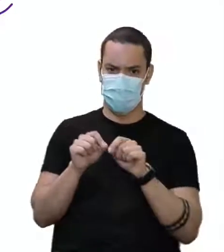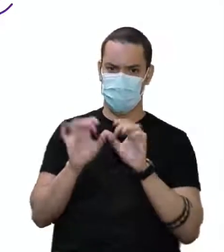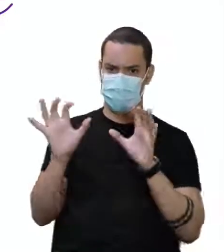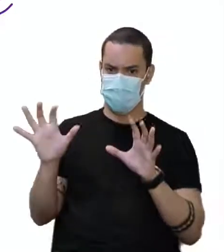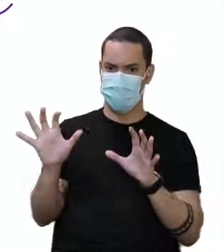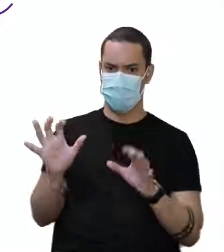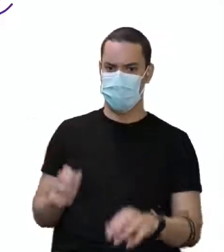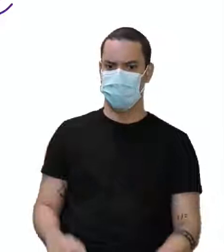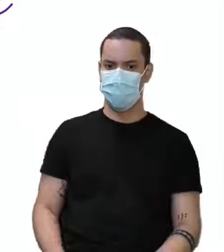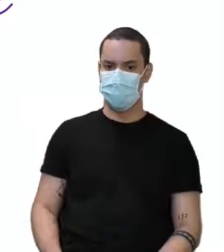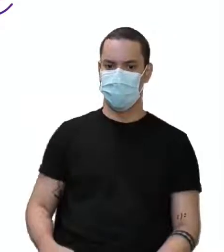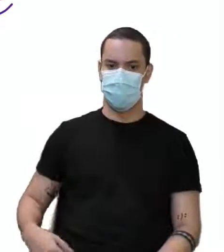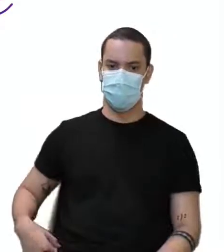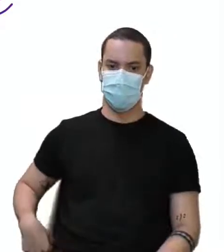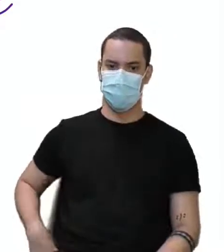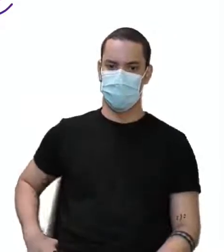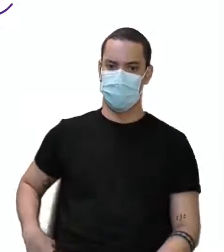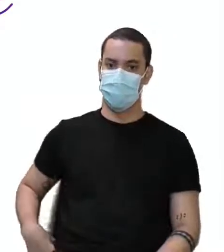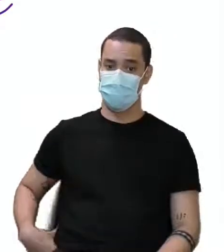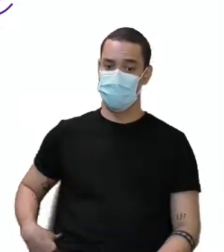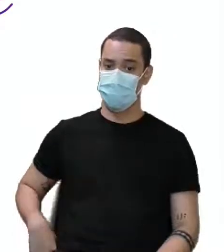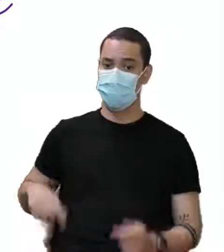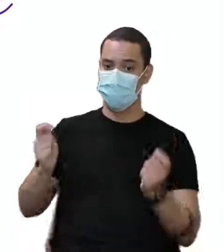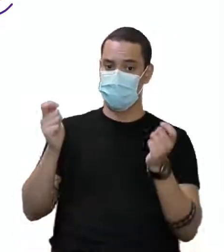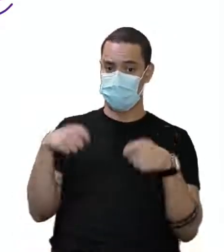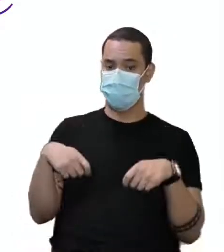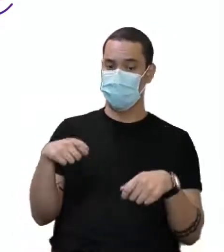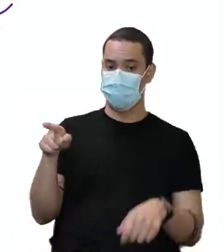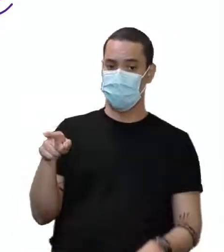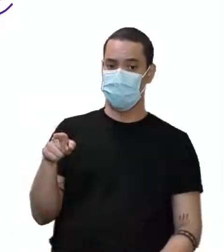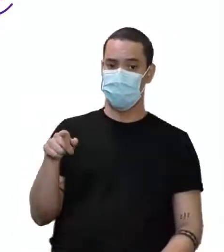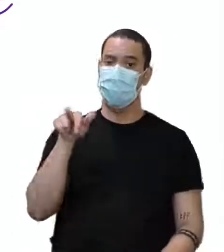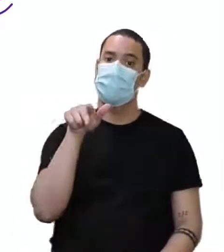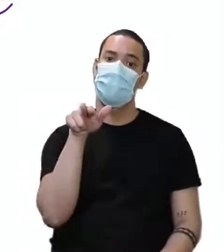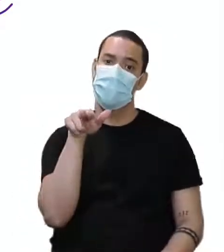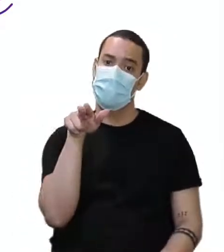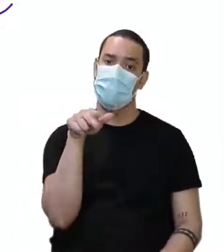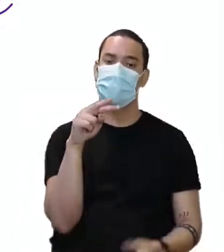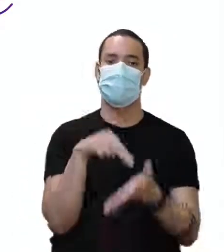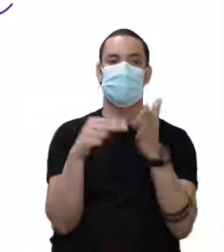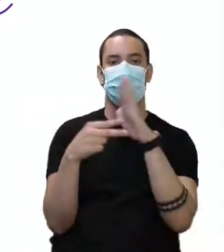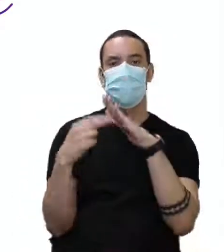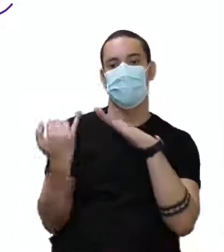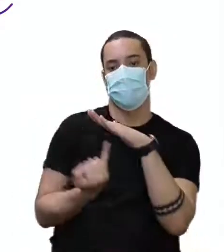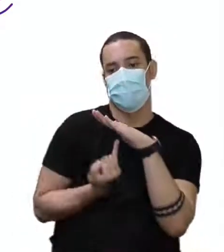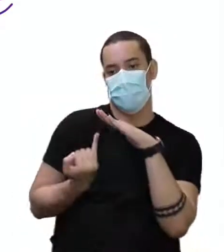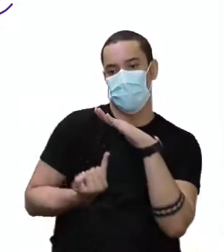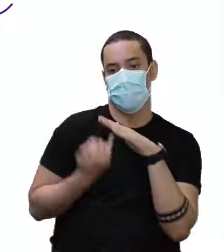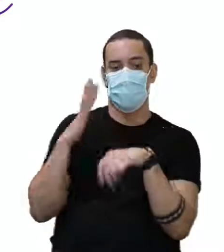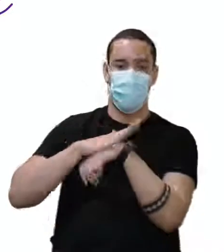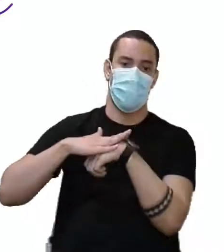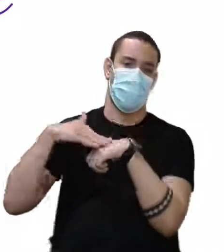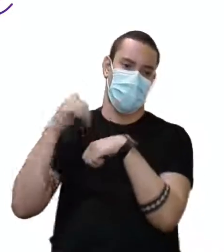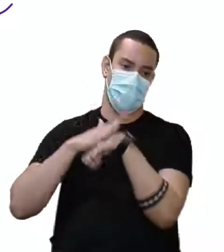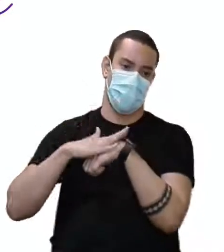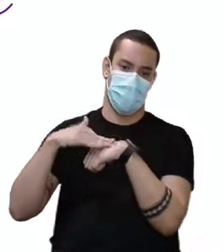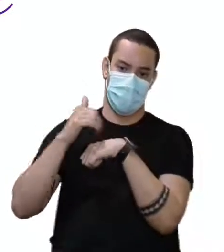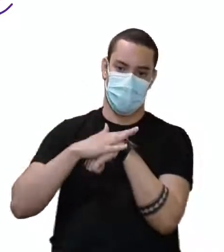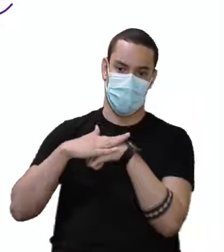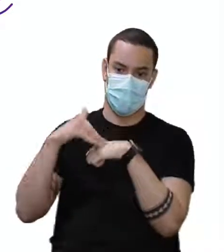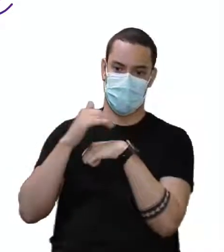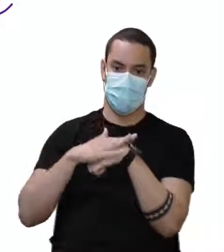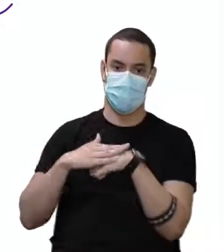assim se eu quiser? Sis. Sis. Minha irmã. Irmãzinha. Uma forma de falar mais sis. Uma forma carinhosa de falar